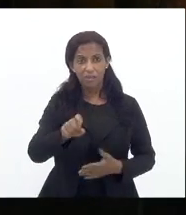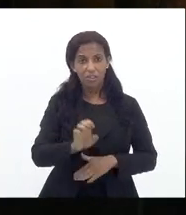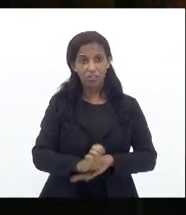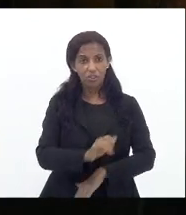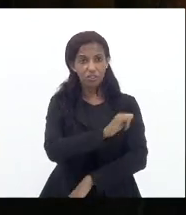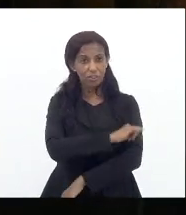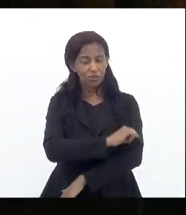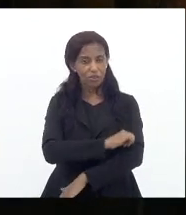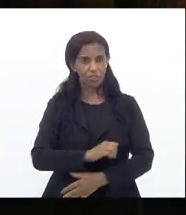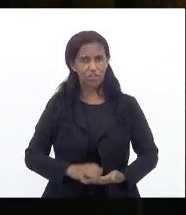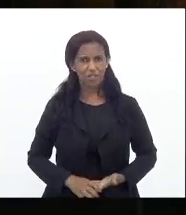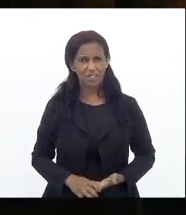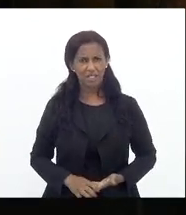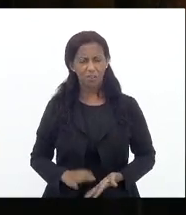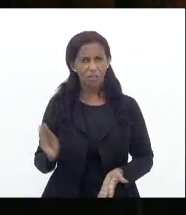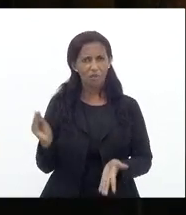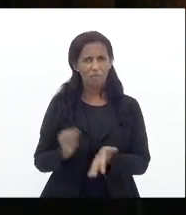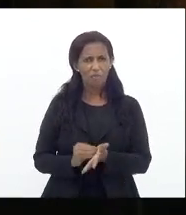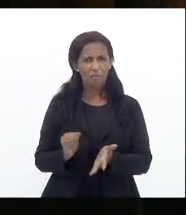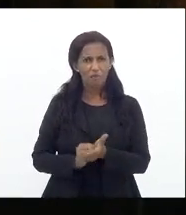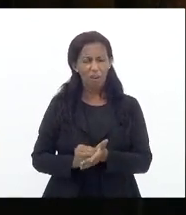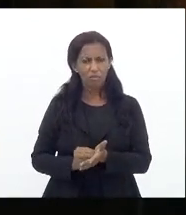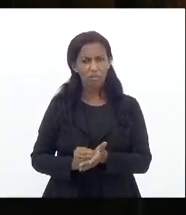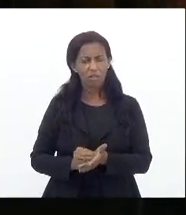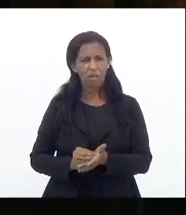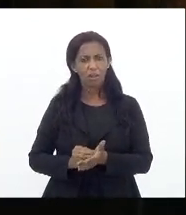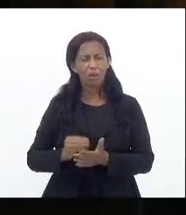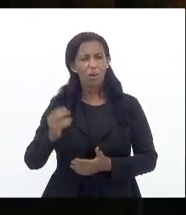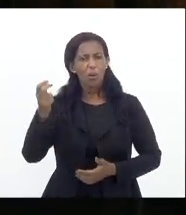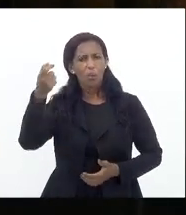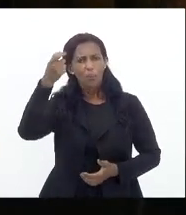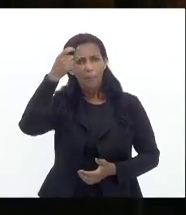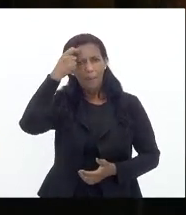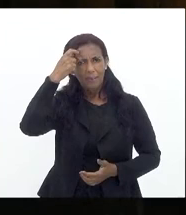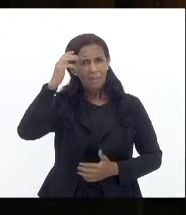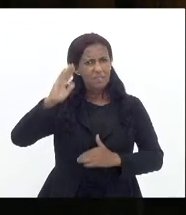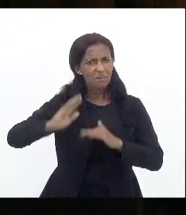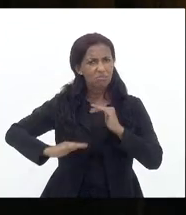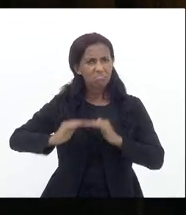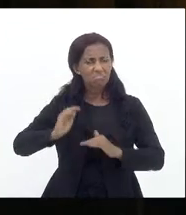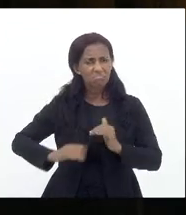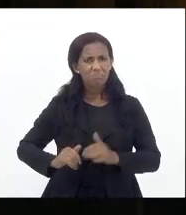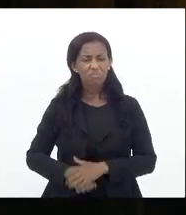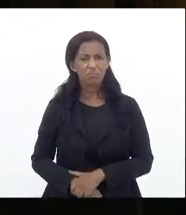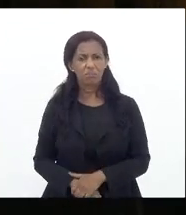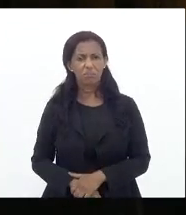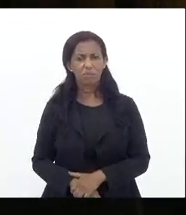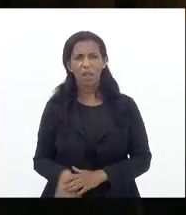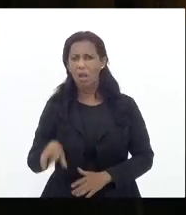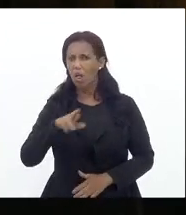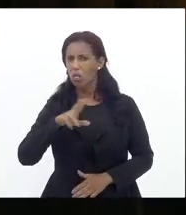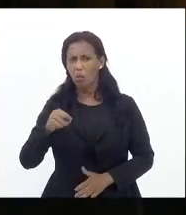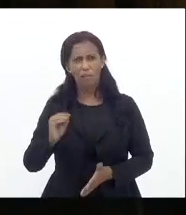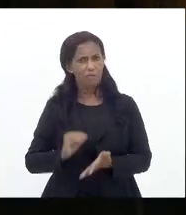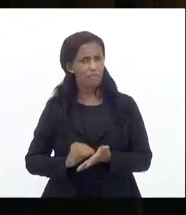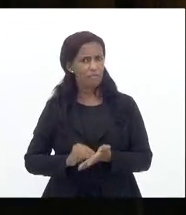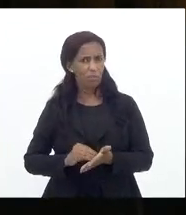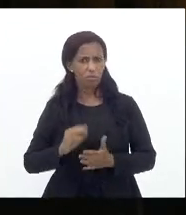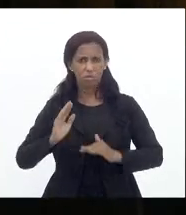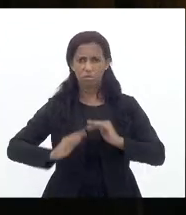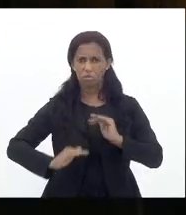do Rio de Janeiro são incompetentes o estado do Rio de Janeiro não é incompetente